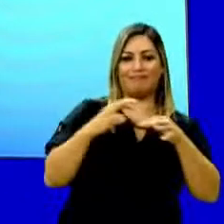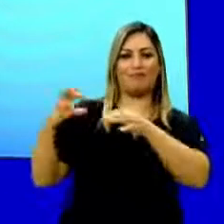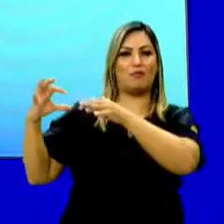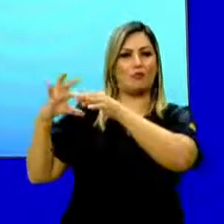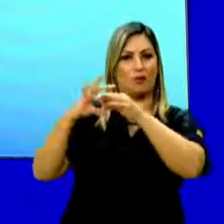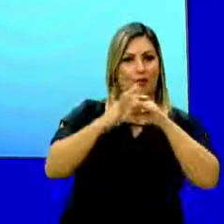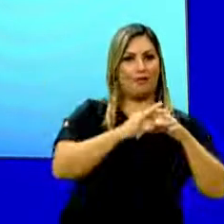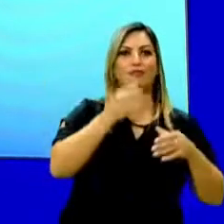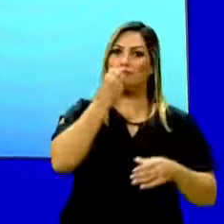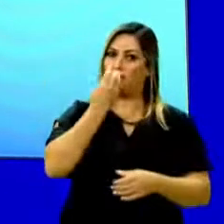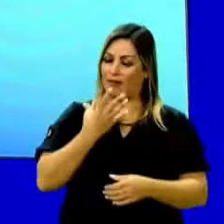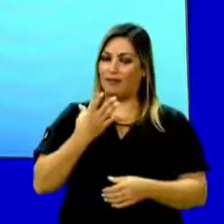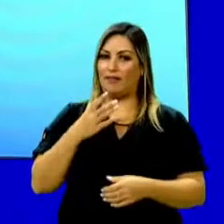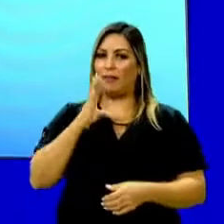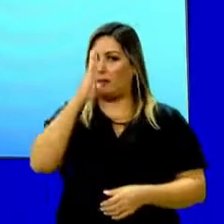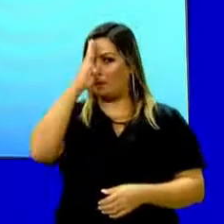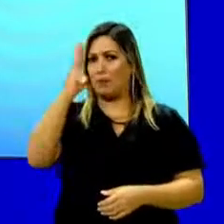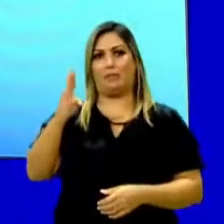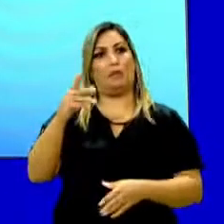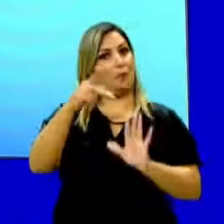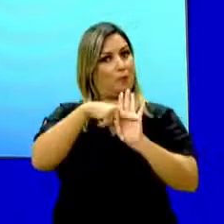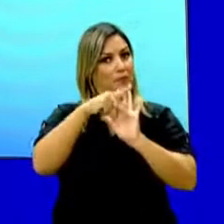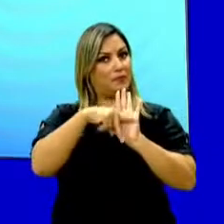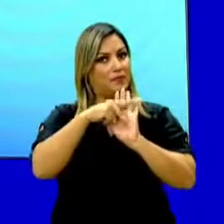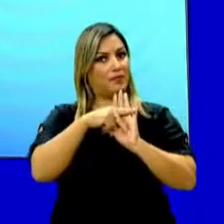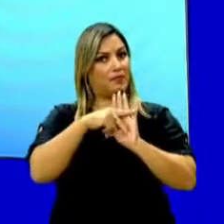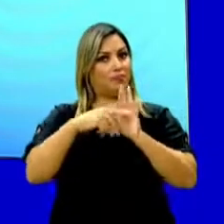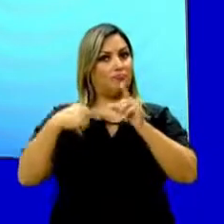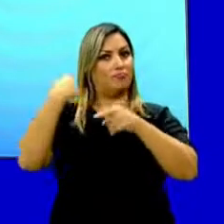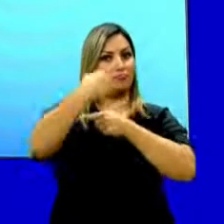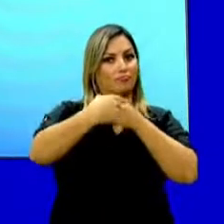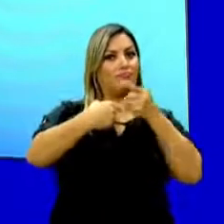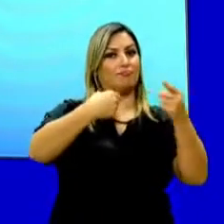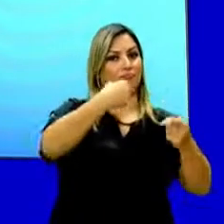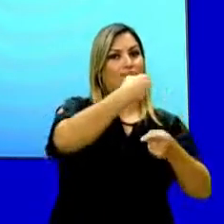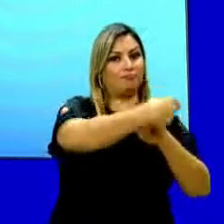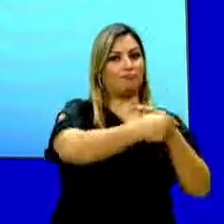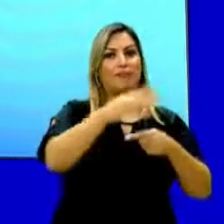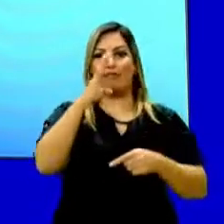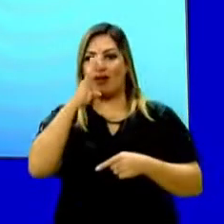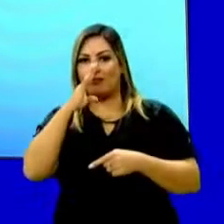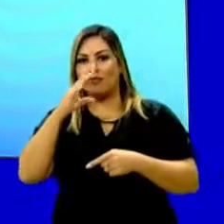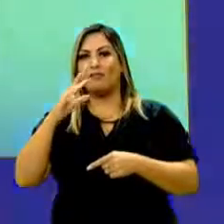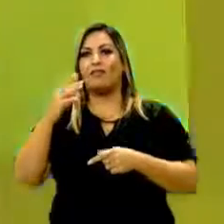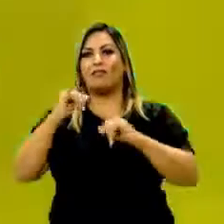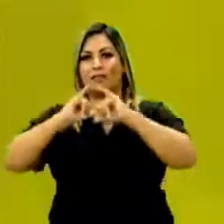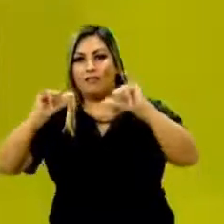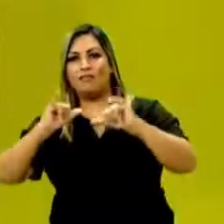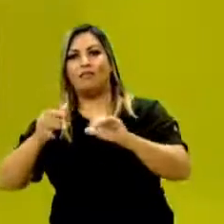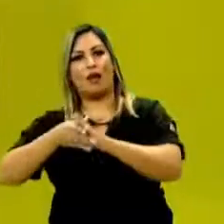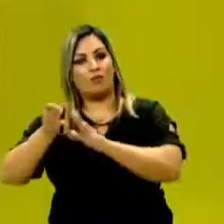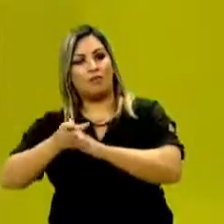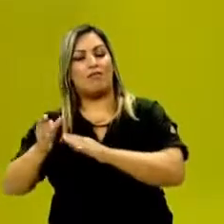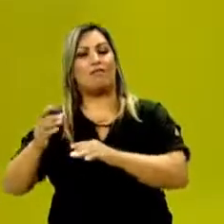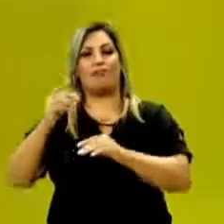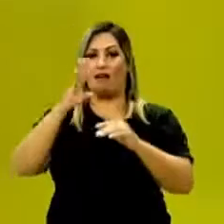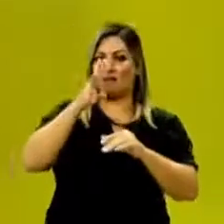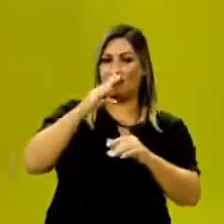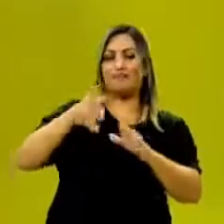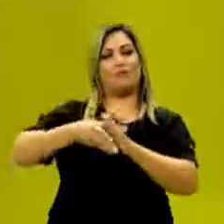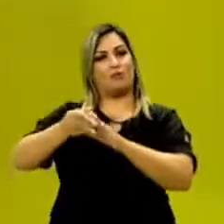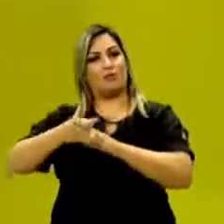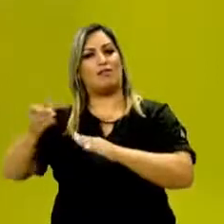ideia central é justamente essa, o nome do projeto. Passe adiante. Então, assista e passe adiante. Então, o anúncio